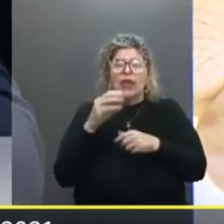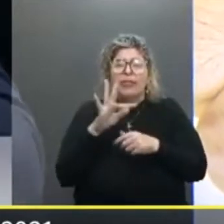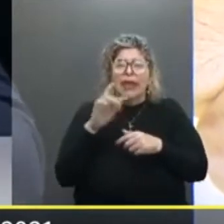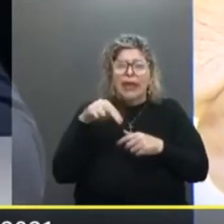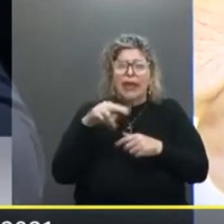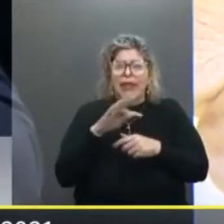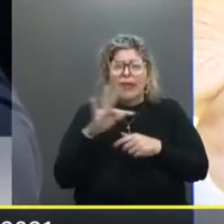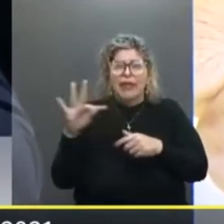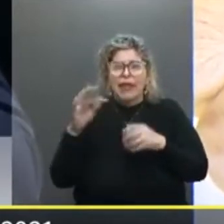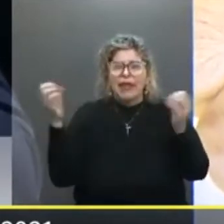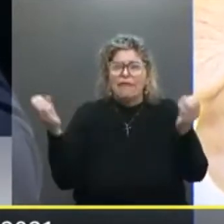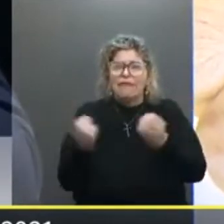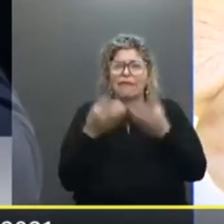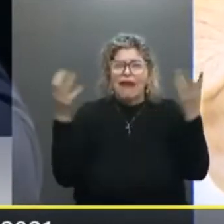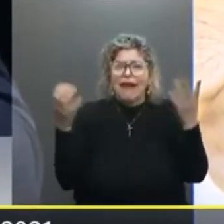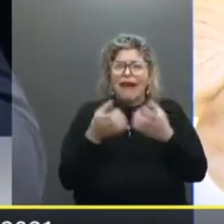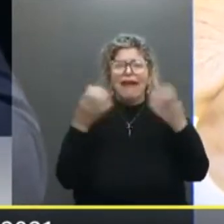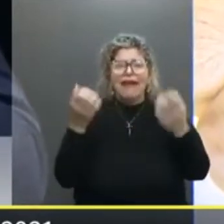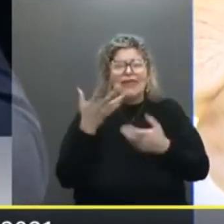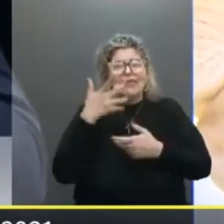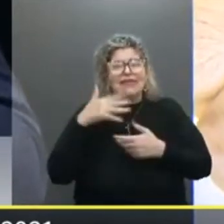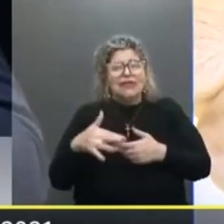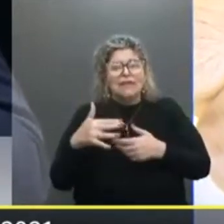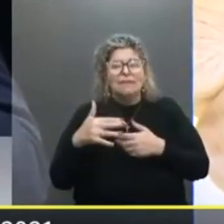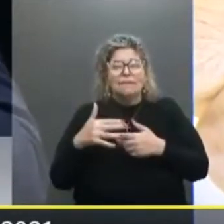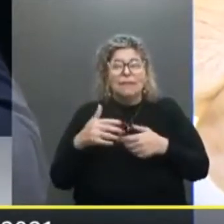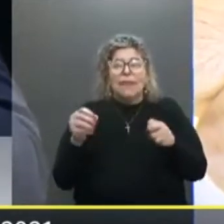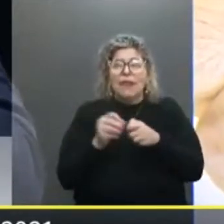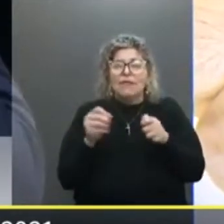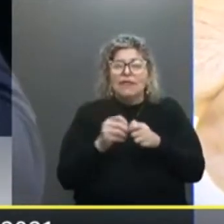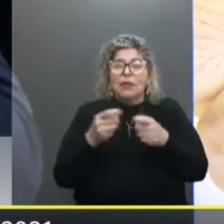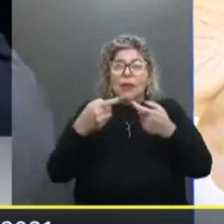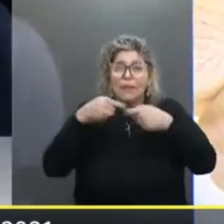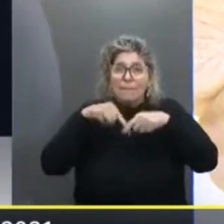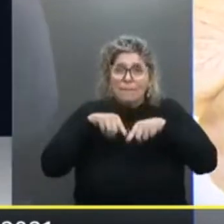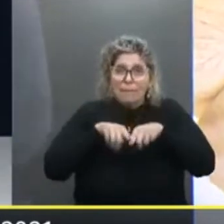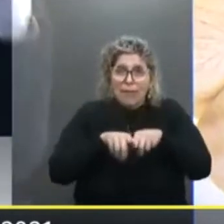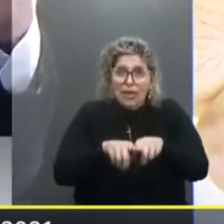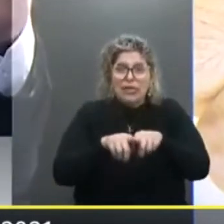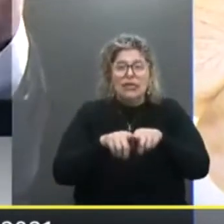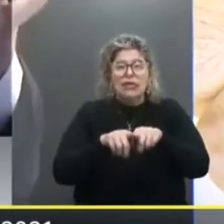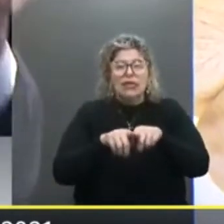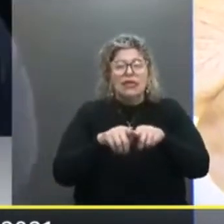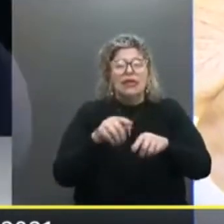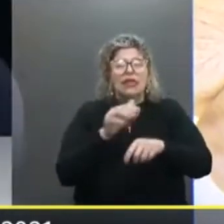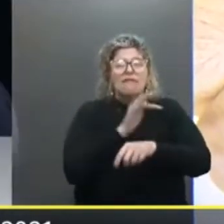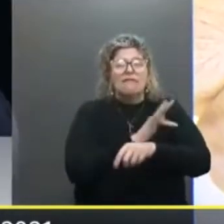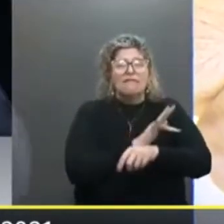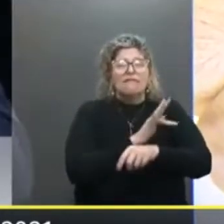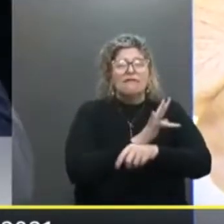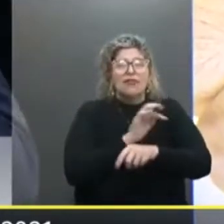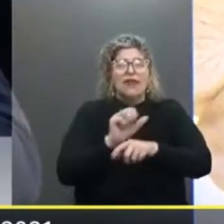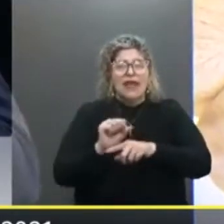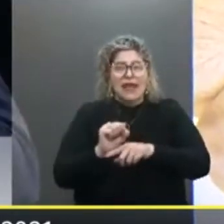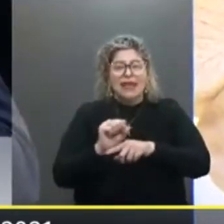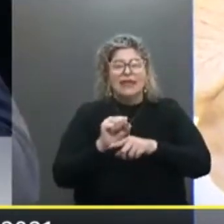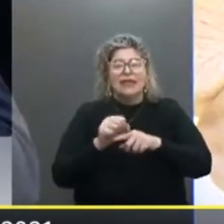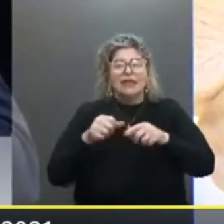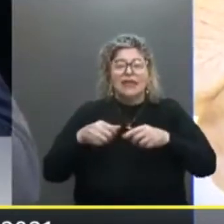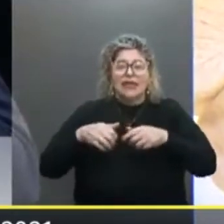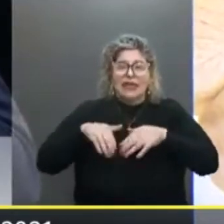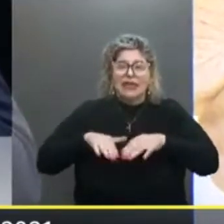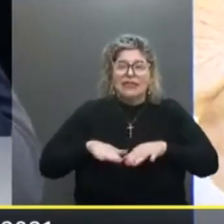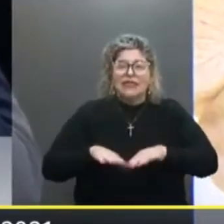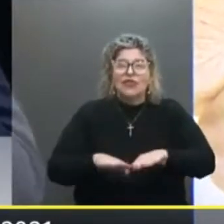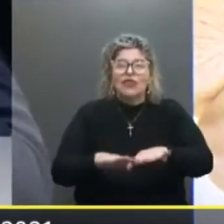Antigos que eu tinha De festas Infantiz E fizemos Uma parceria Com a Fiergs E com as costureiras Do